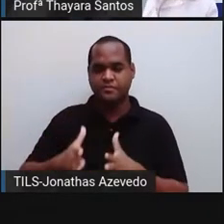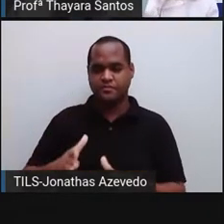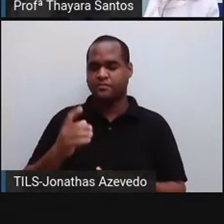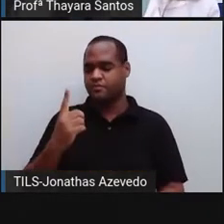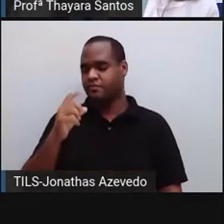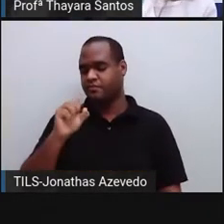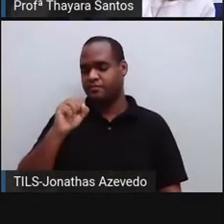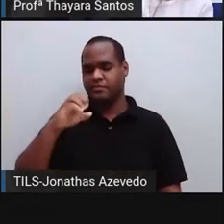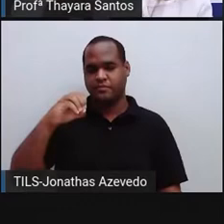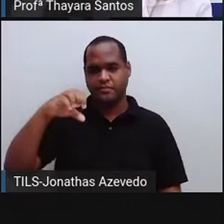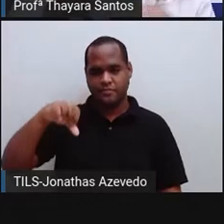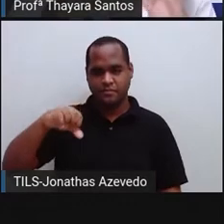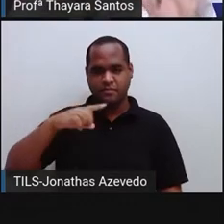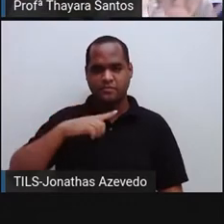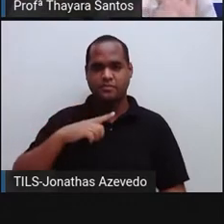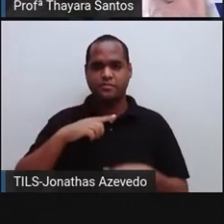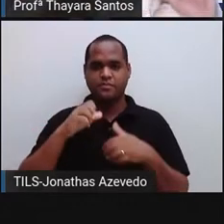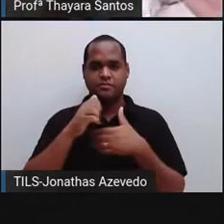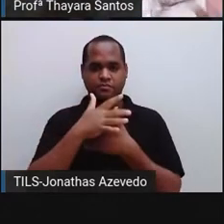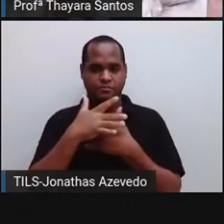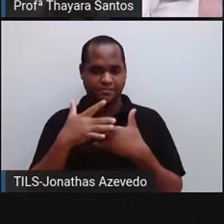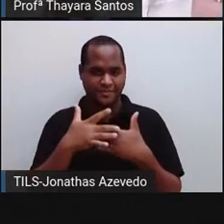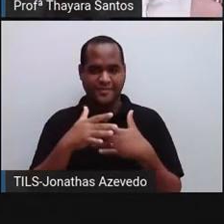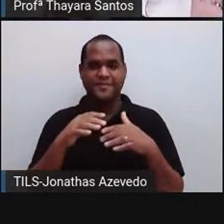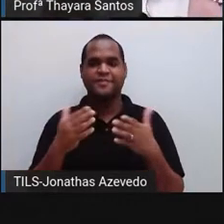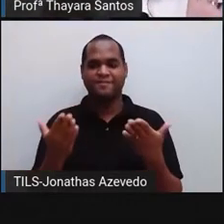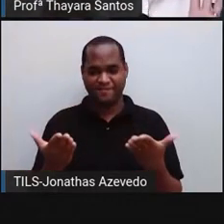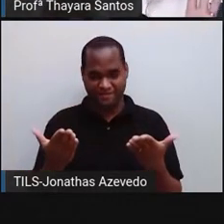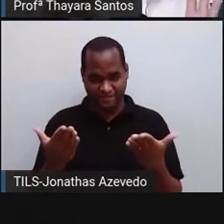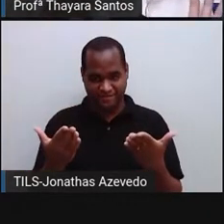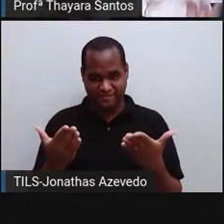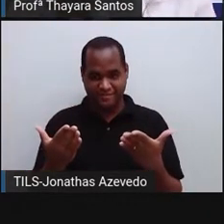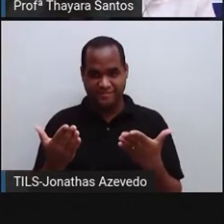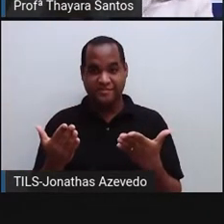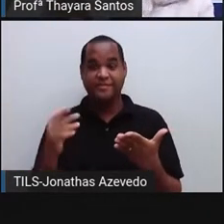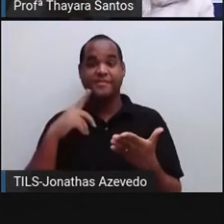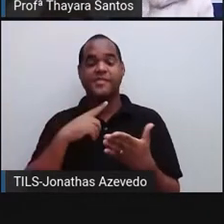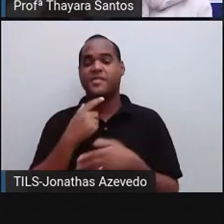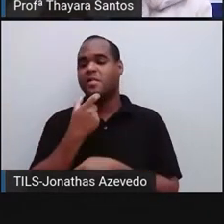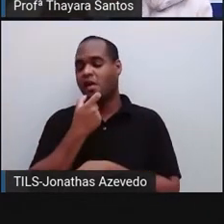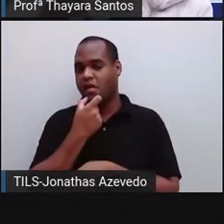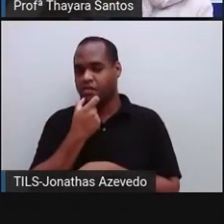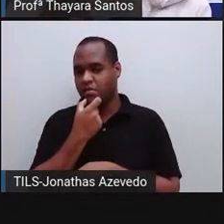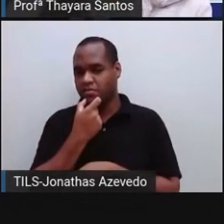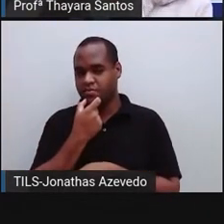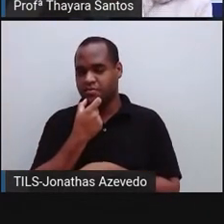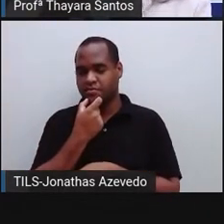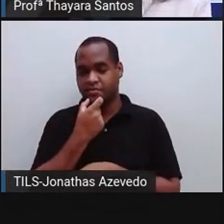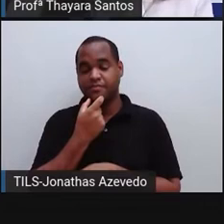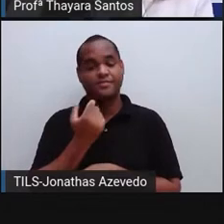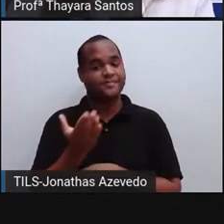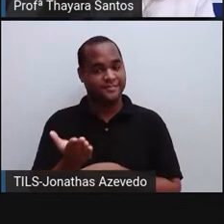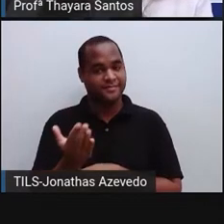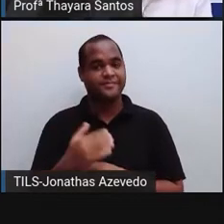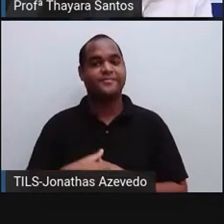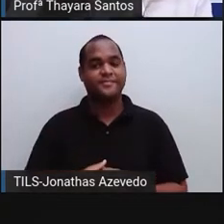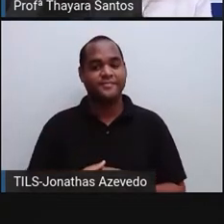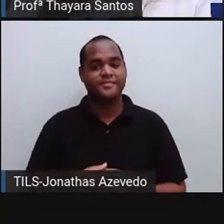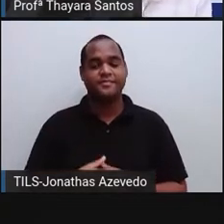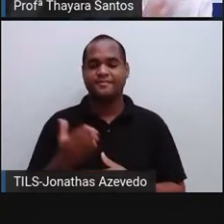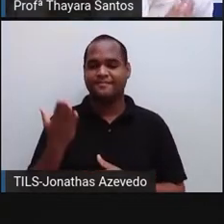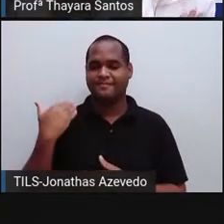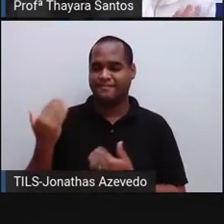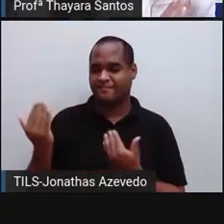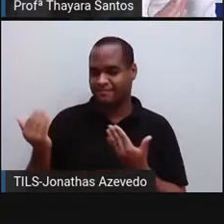1809, nessa cidade aí que eu não vou saber falar esse nome, tá, gente? Que fica lá na Inglaterra. Ele,